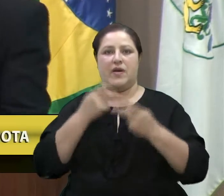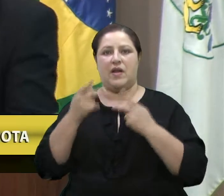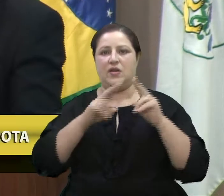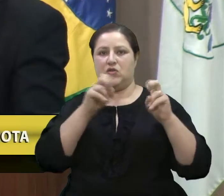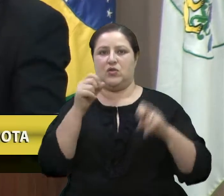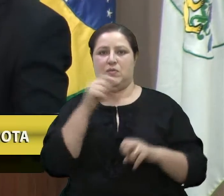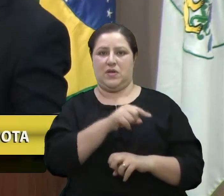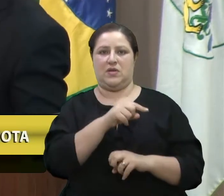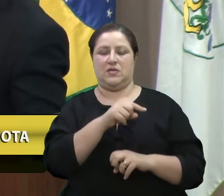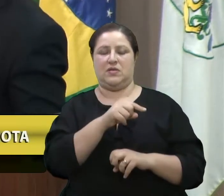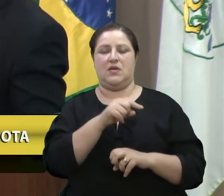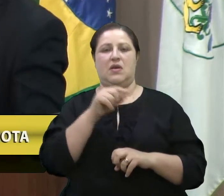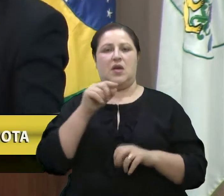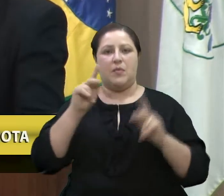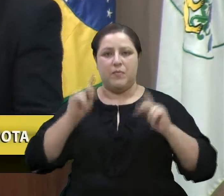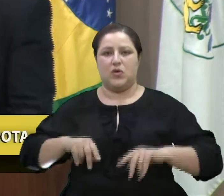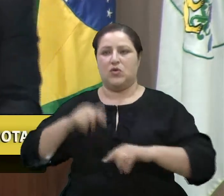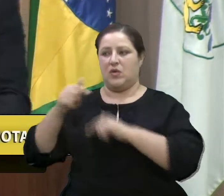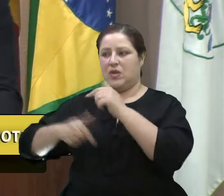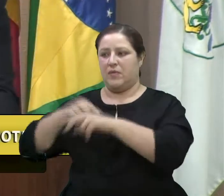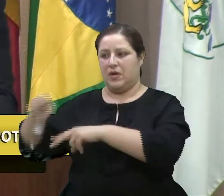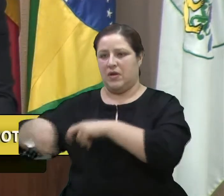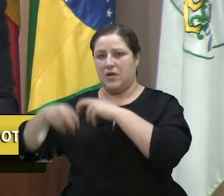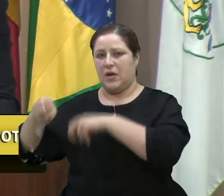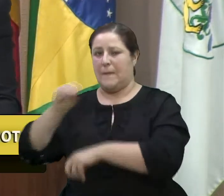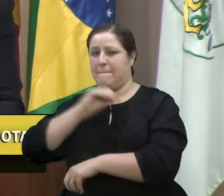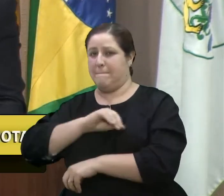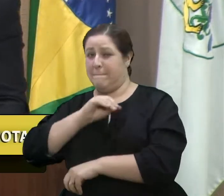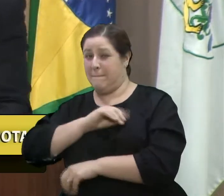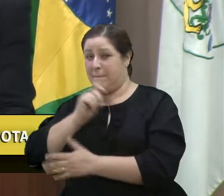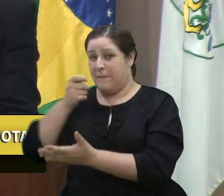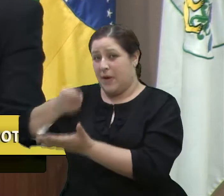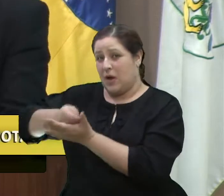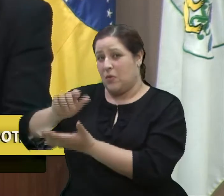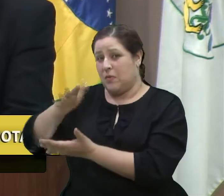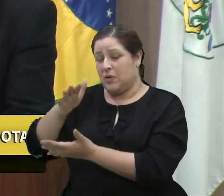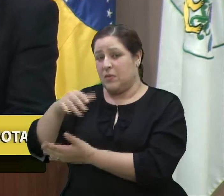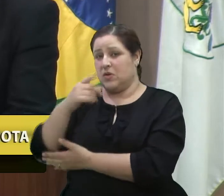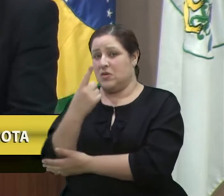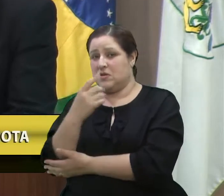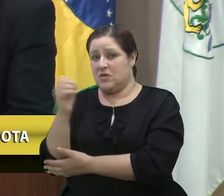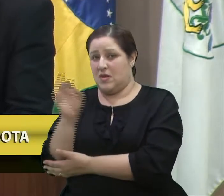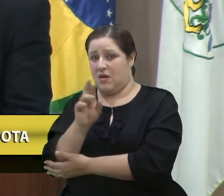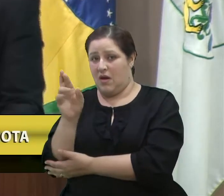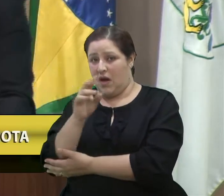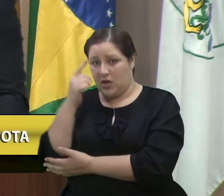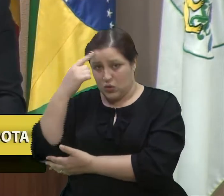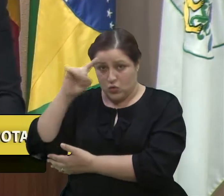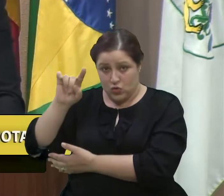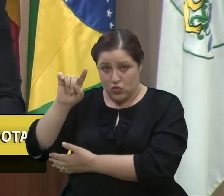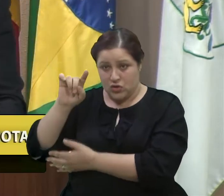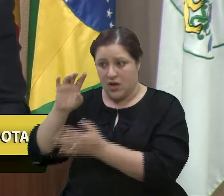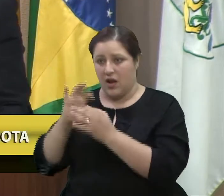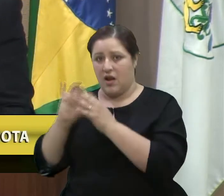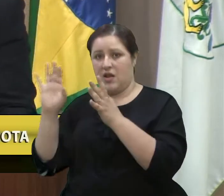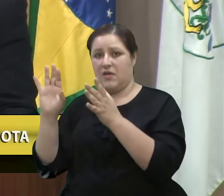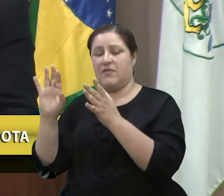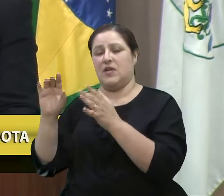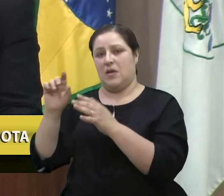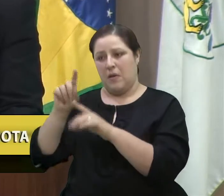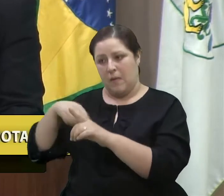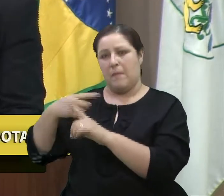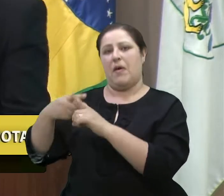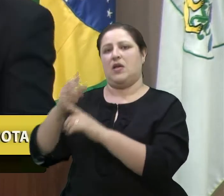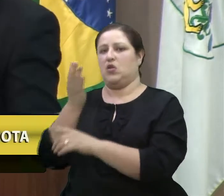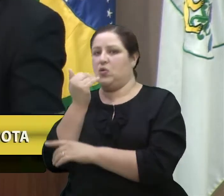Os agricultores pagam em média, em média, senhoras e senhores, cem reais ao dia livre de alimentação,